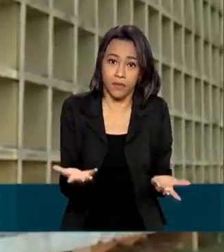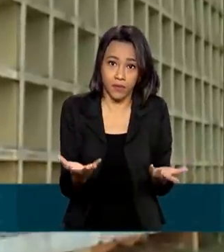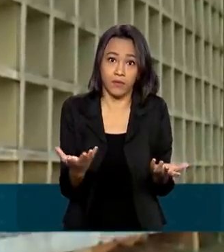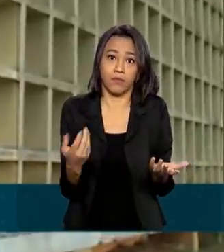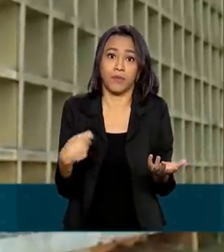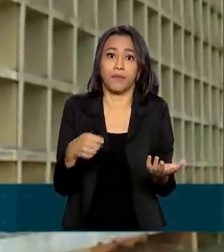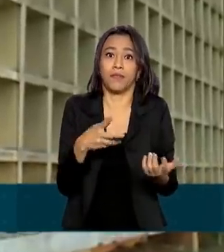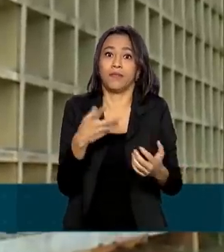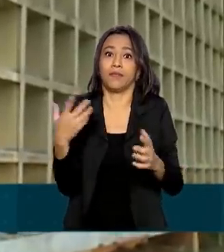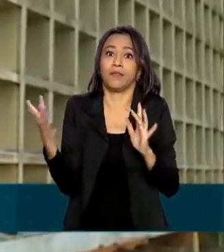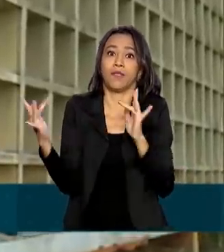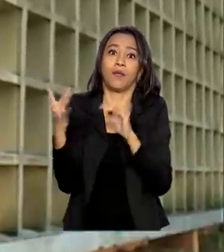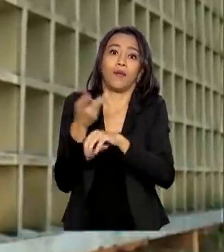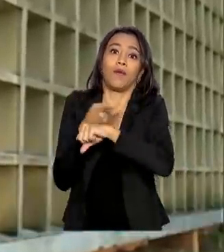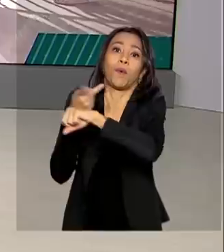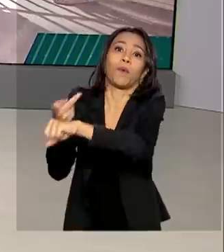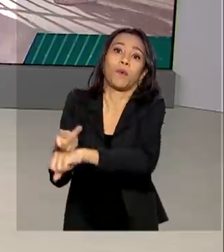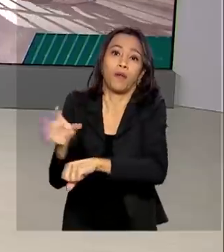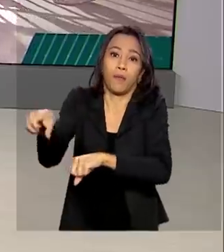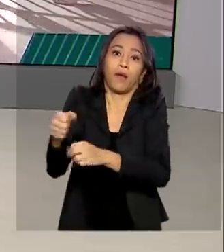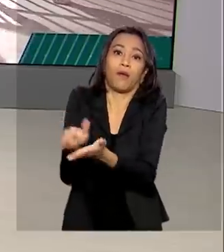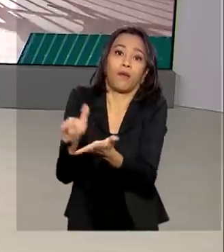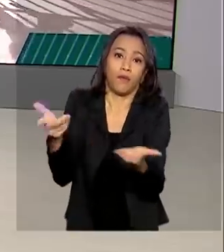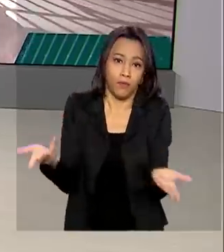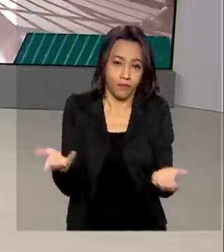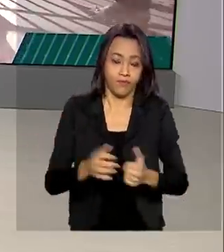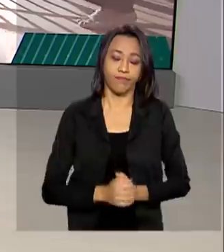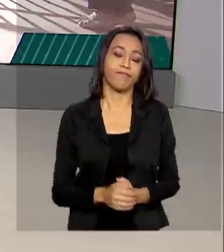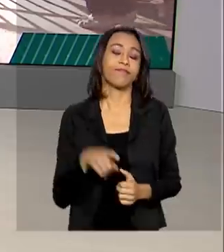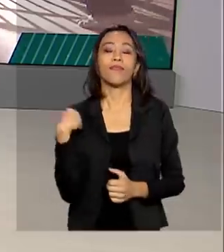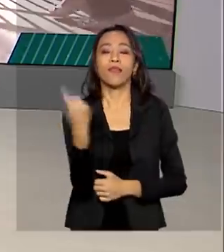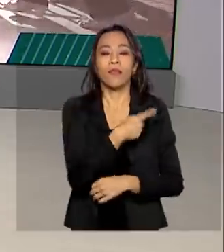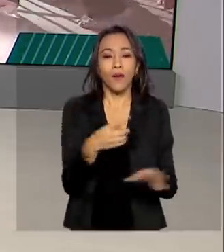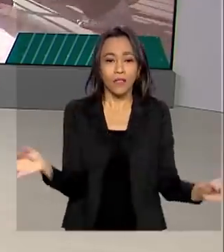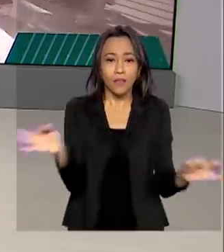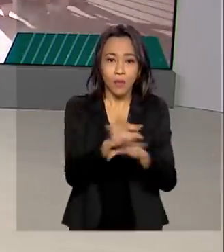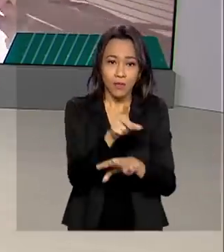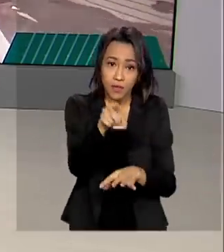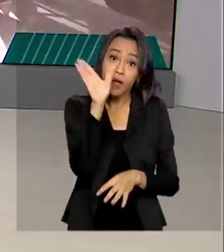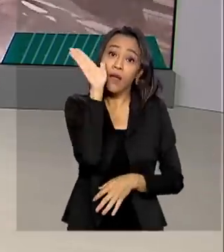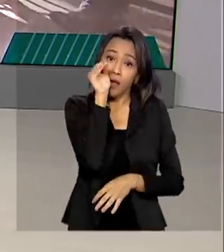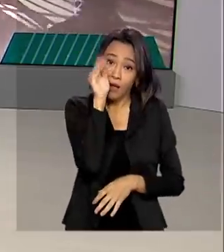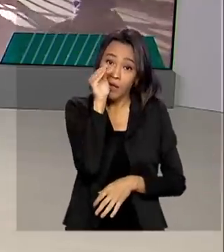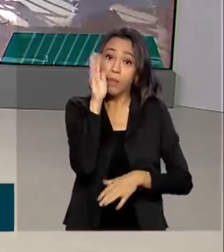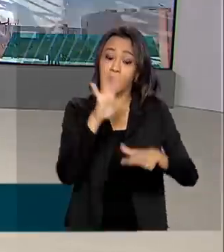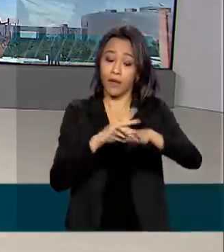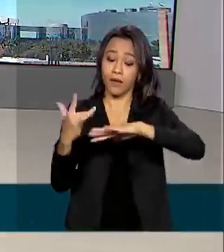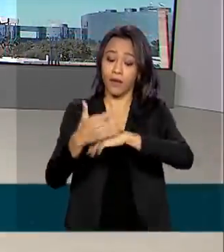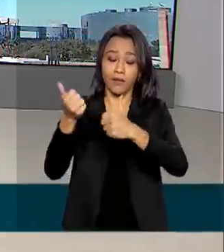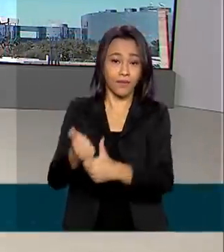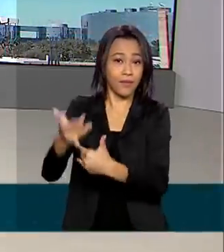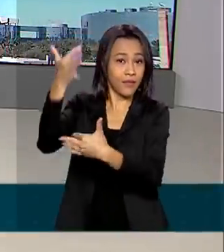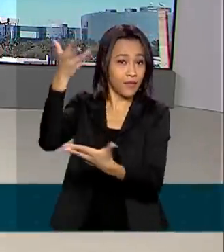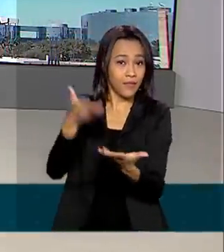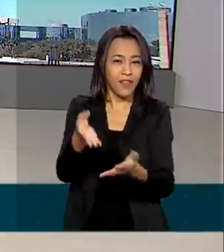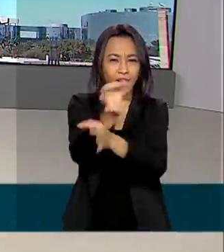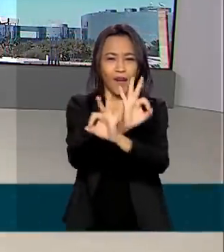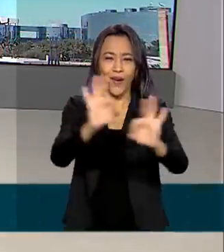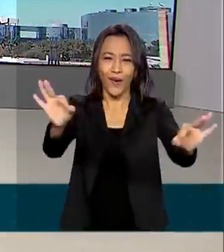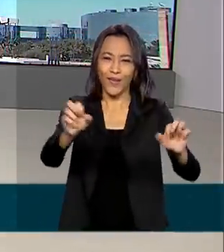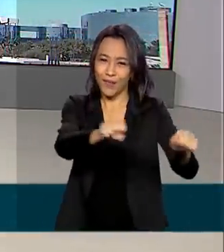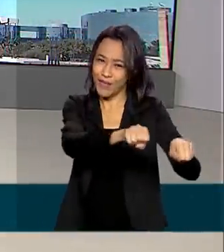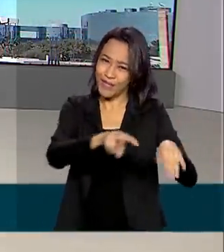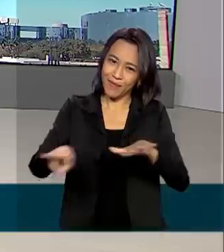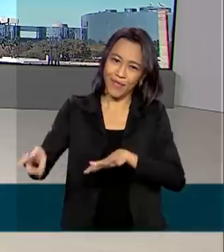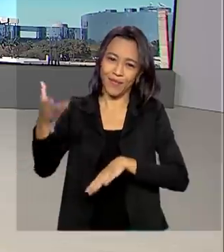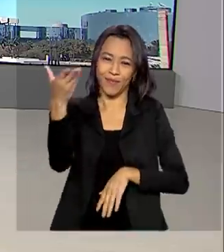que ir até o médico conseguir uma nova receita. O Brasil em Dia termina aqui. Nos acompanhe também pelas redes sociais. Um ótimo início de